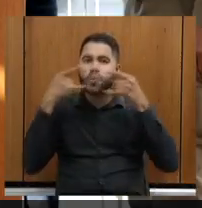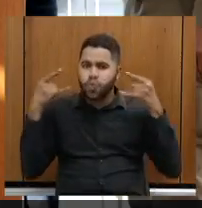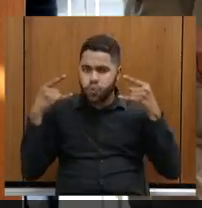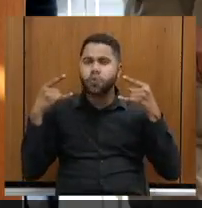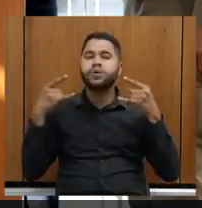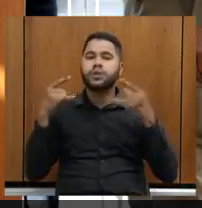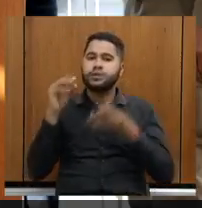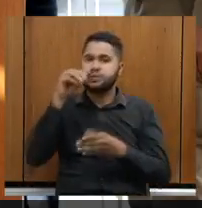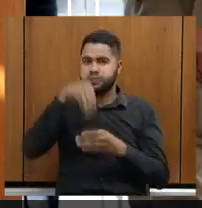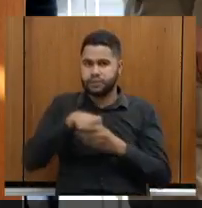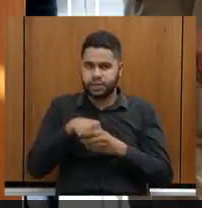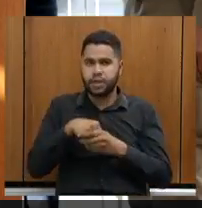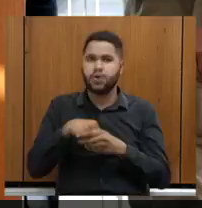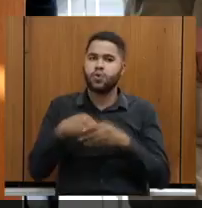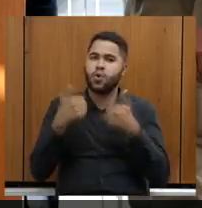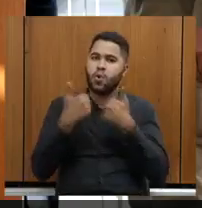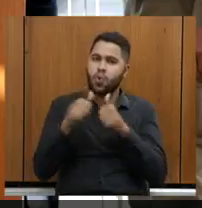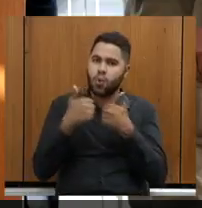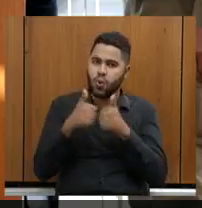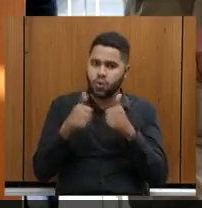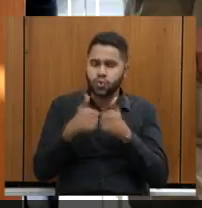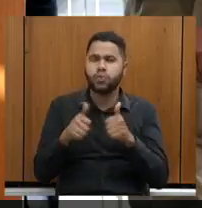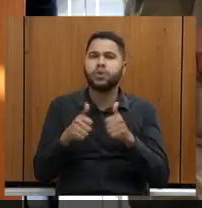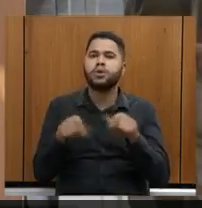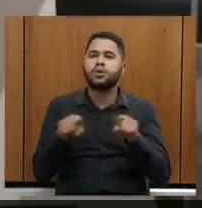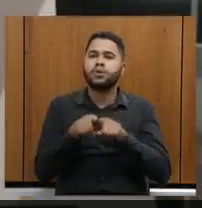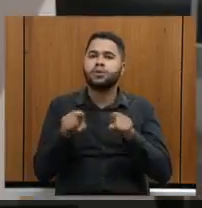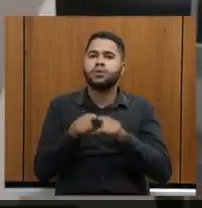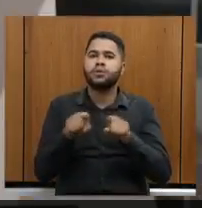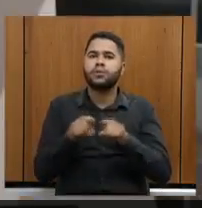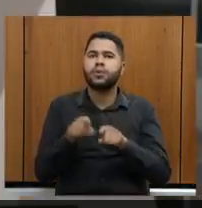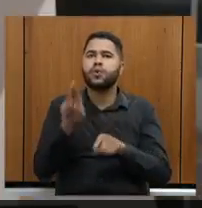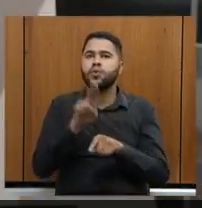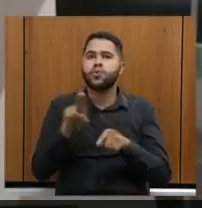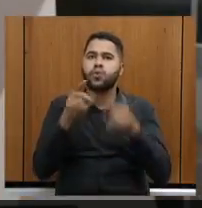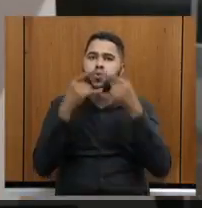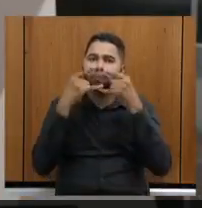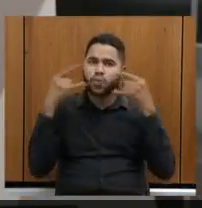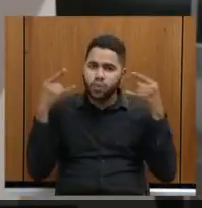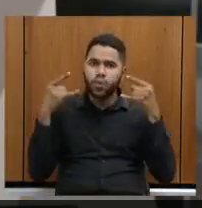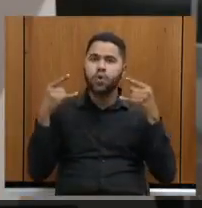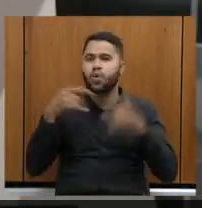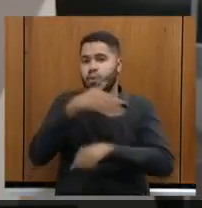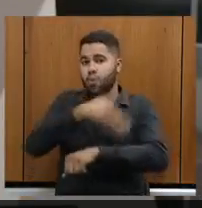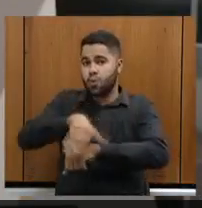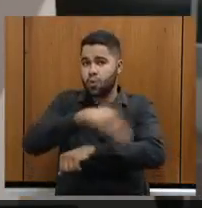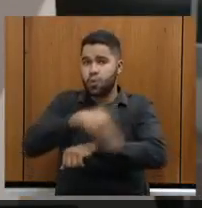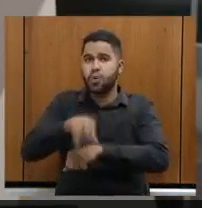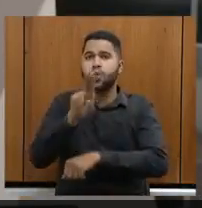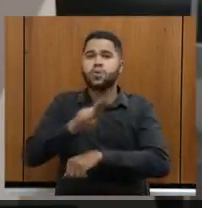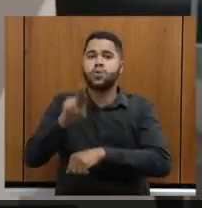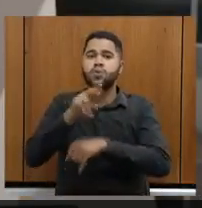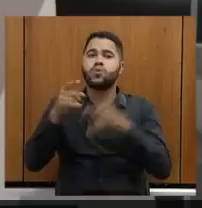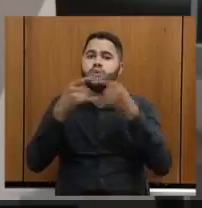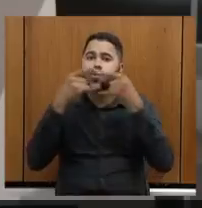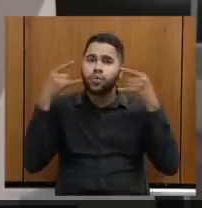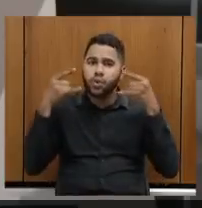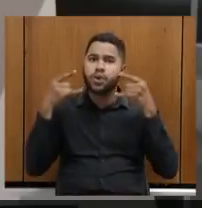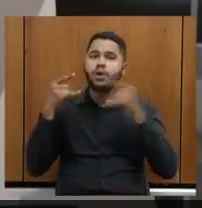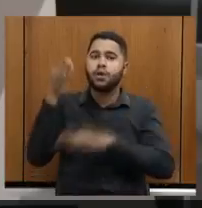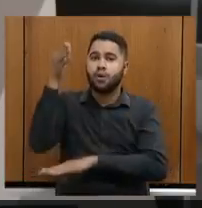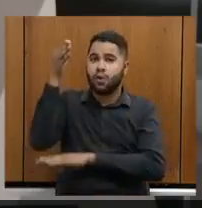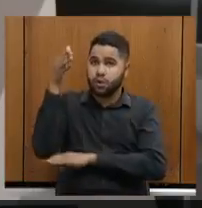dentro dos ônibus, do transporte, o uso de máscara nas ruas, o uso de máscara dentro dos